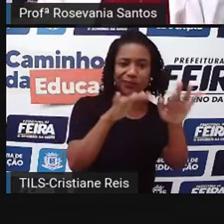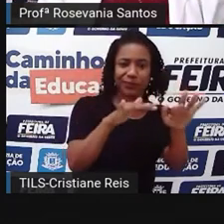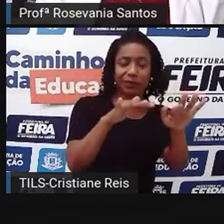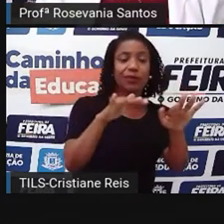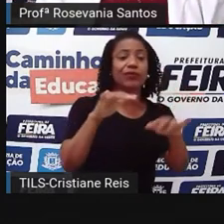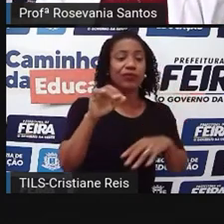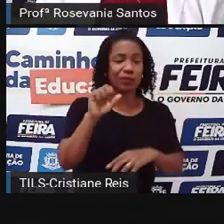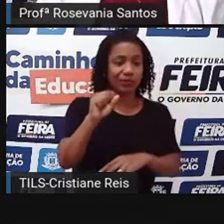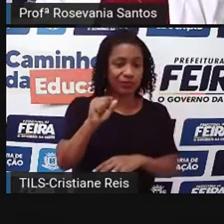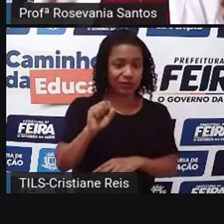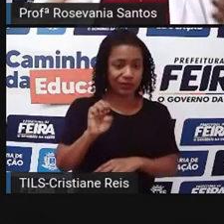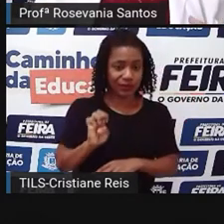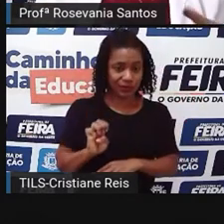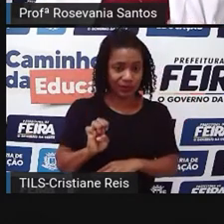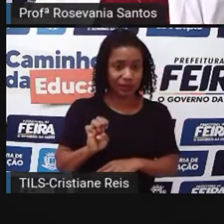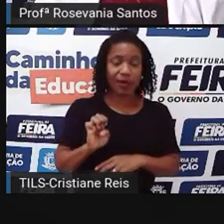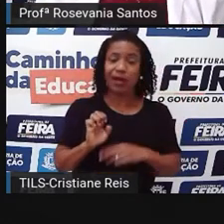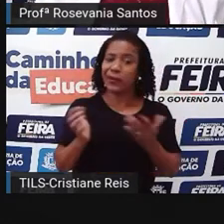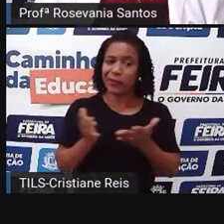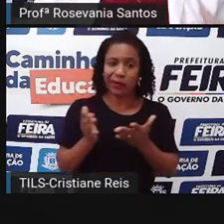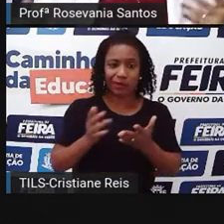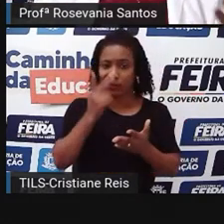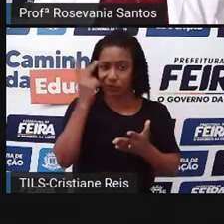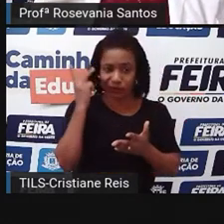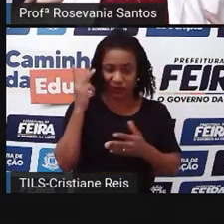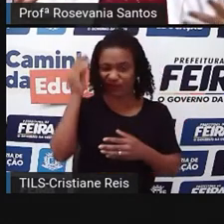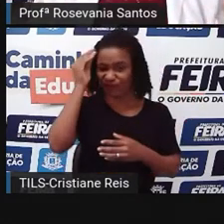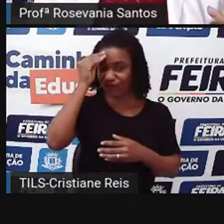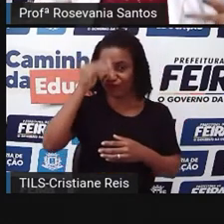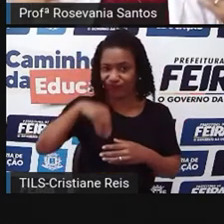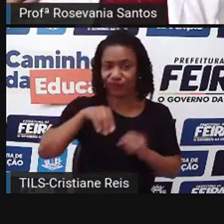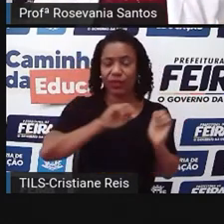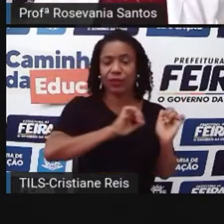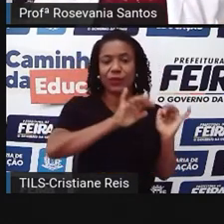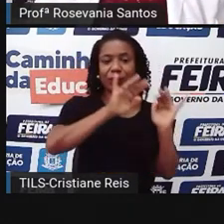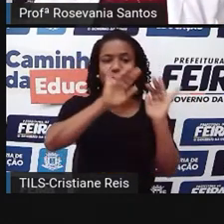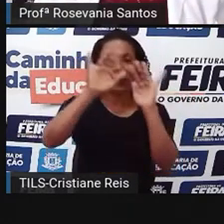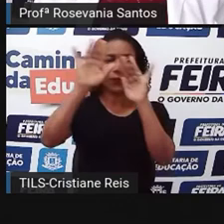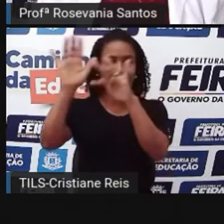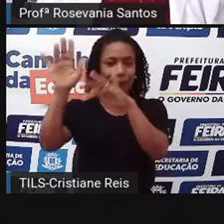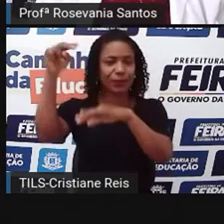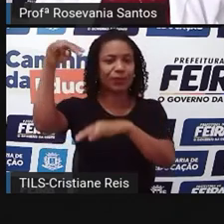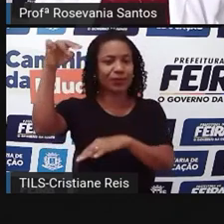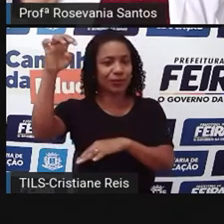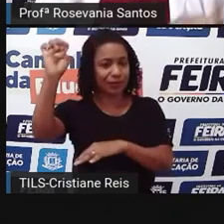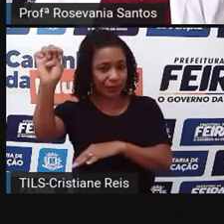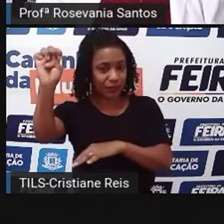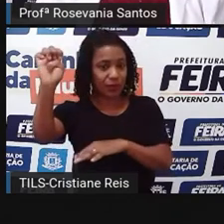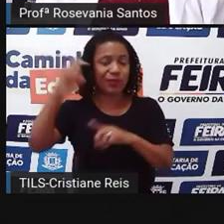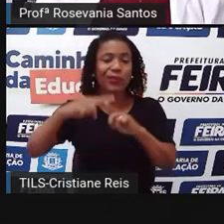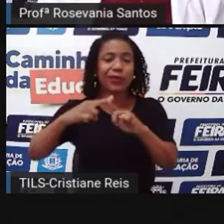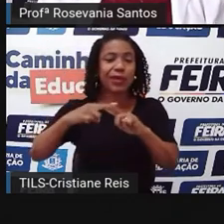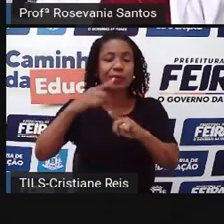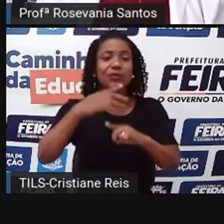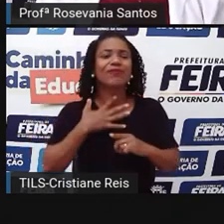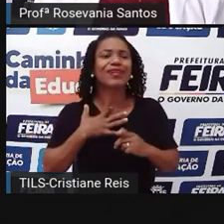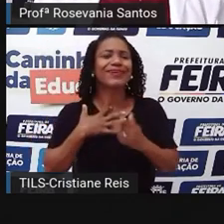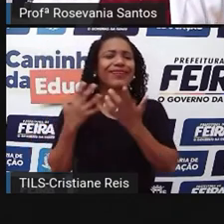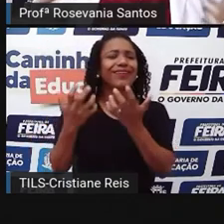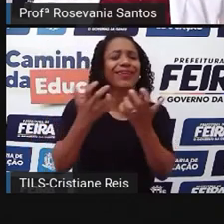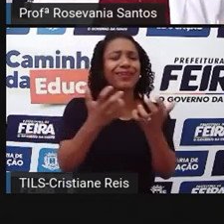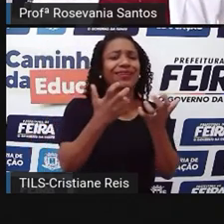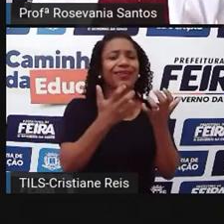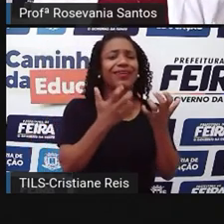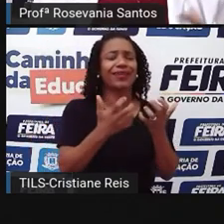ainda agrega boa parte do povo do país que sai para buscar, para tentar uma vida melhor, eles vão para São Paulo.